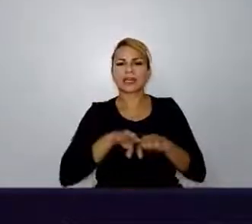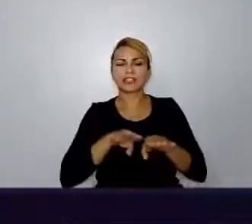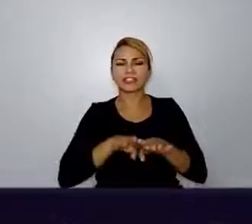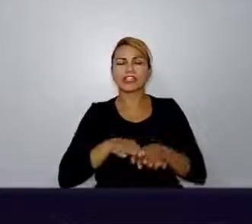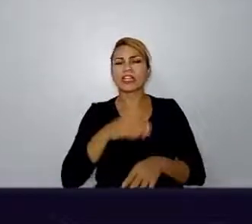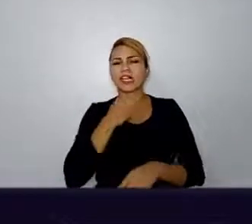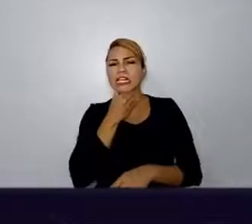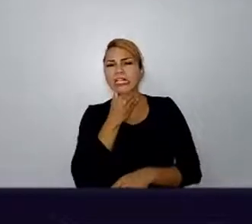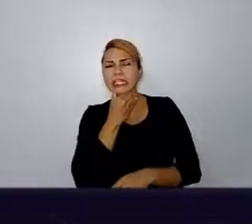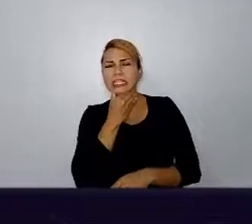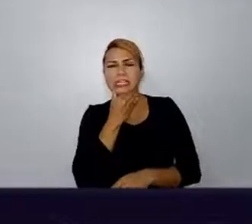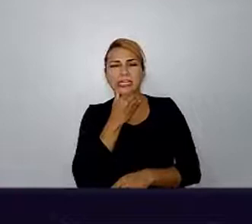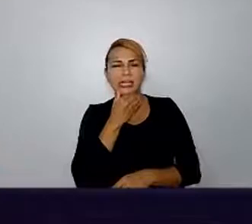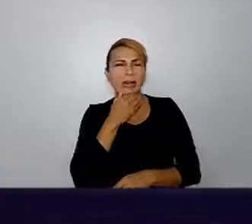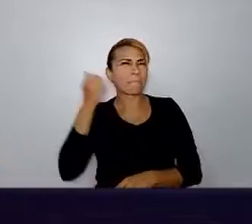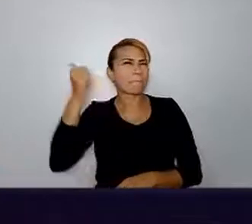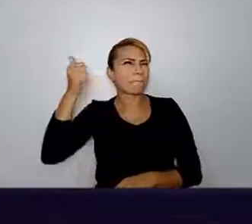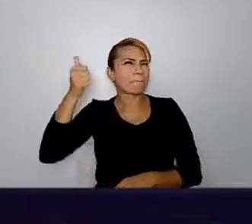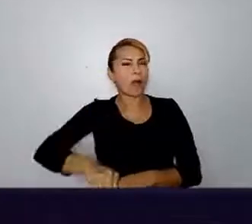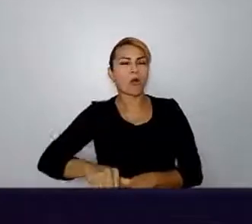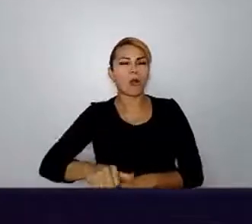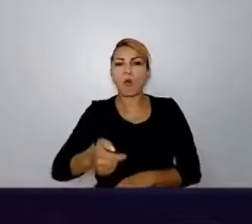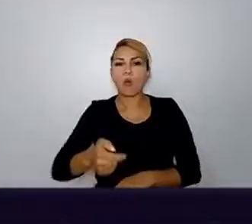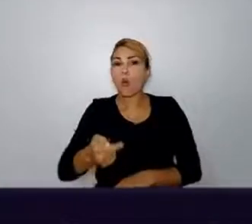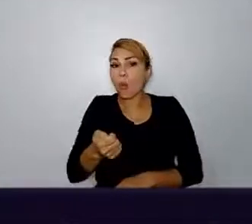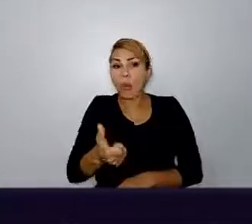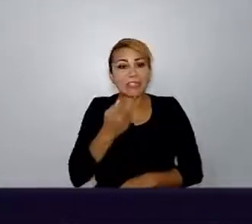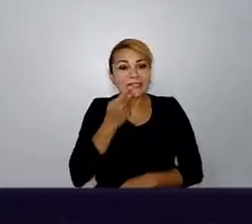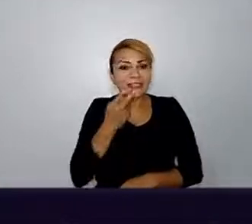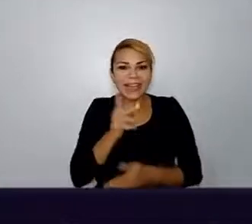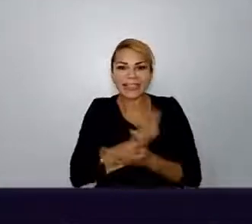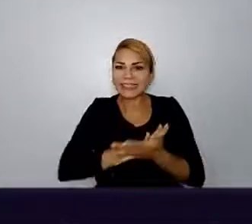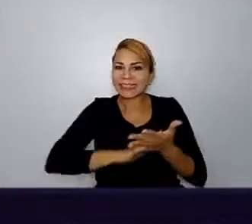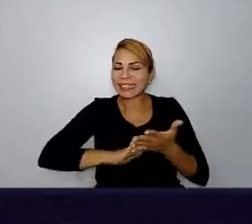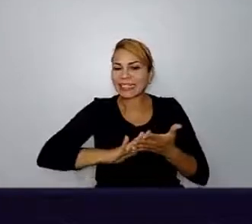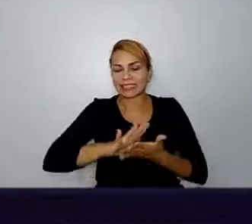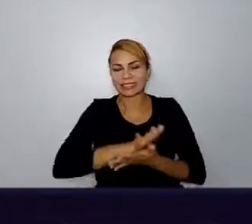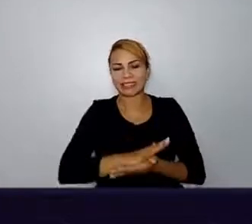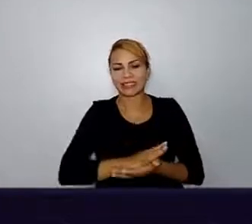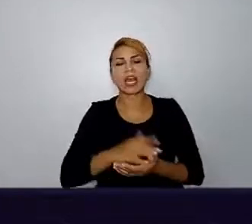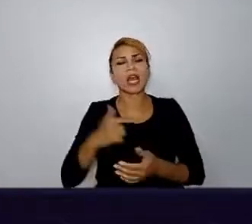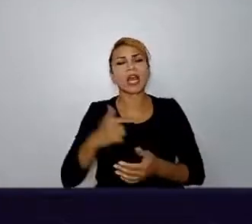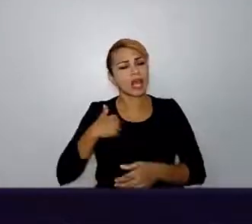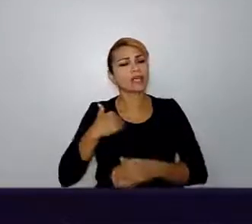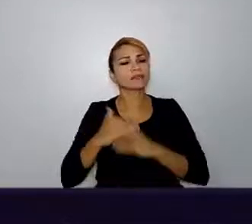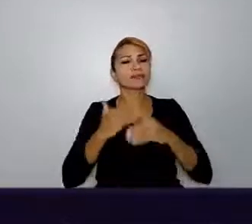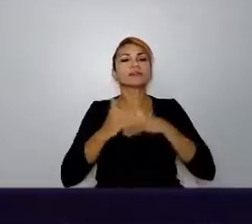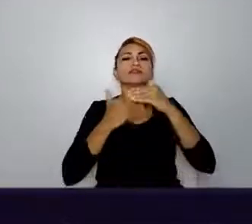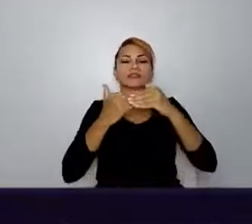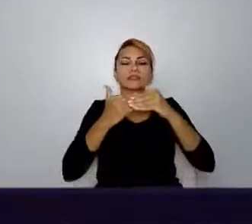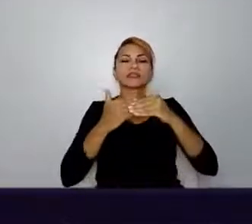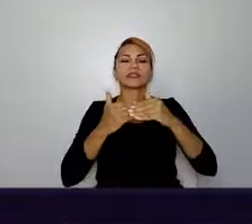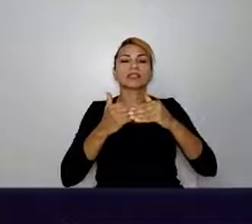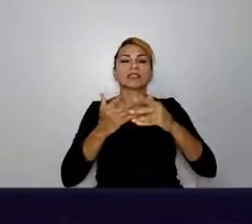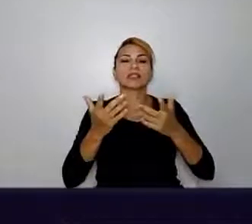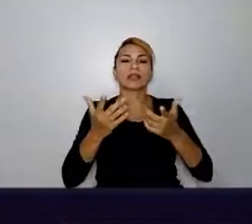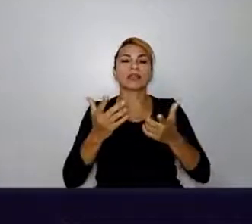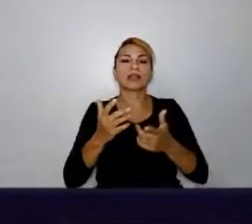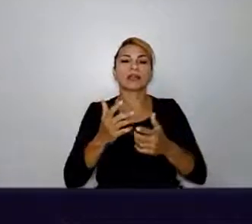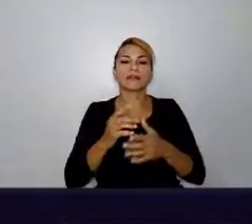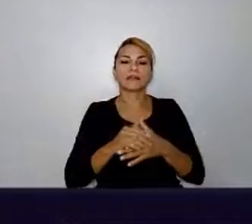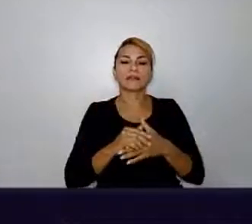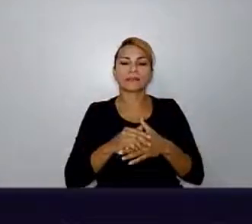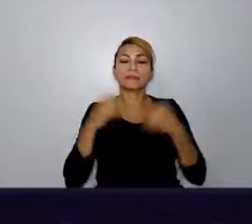e tipo, nossa, eu quase não falava nada. E eu estava desenvolvendo uma funcionalidade muito grande, e eu tinha que